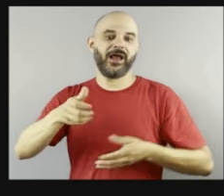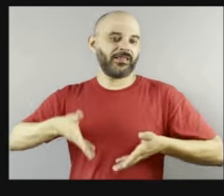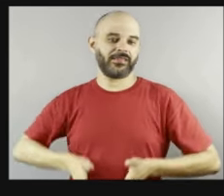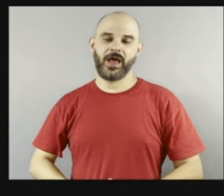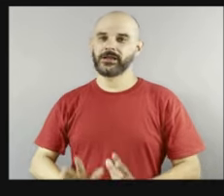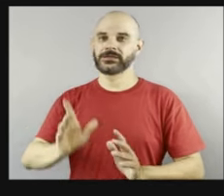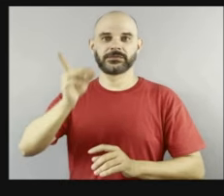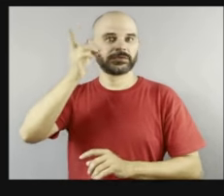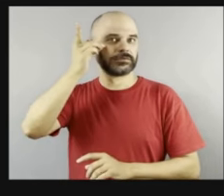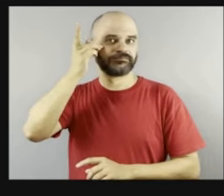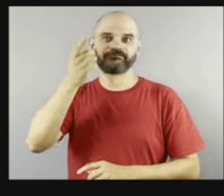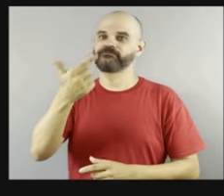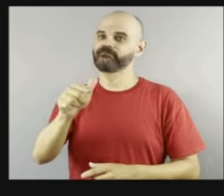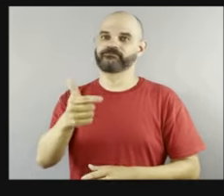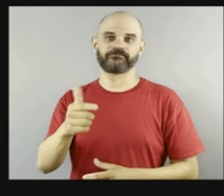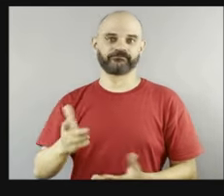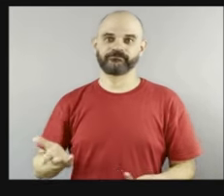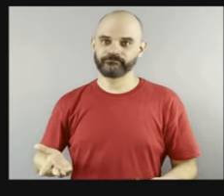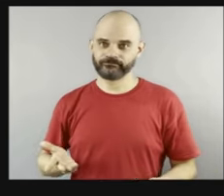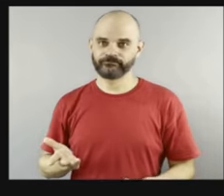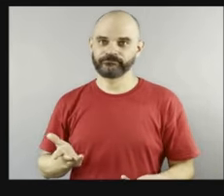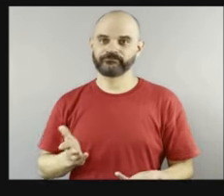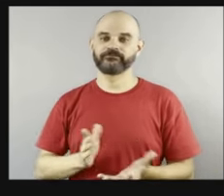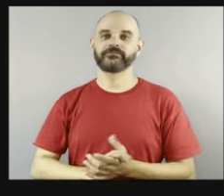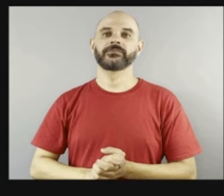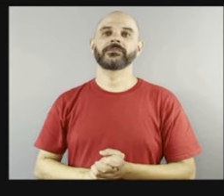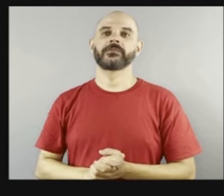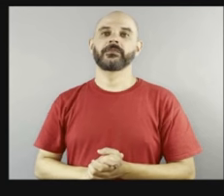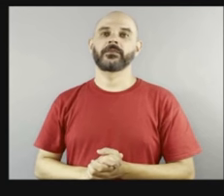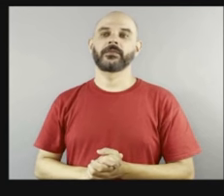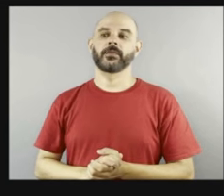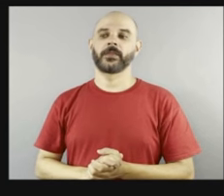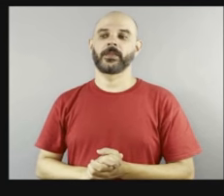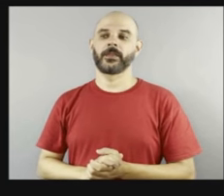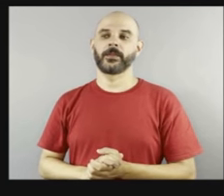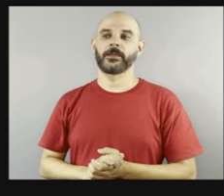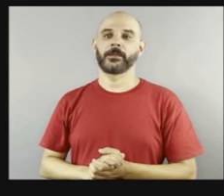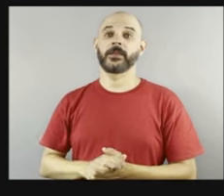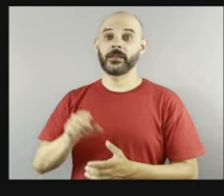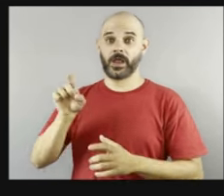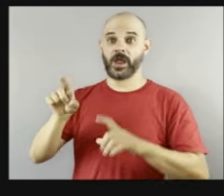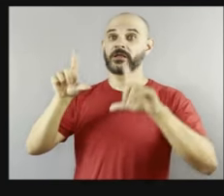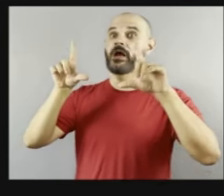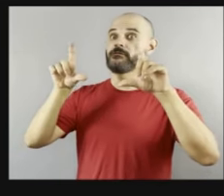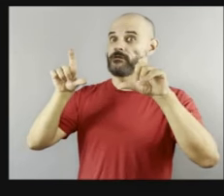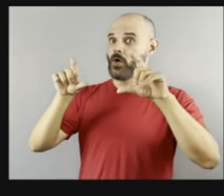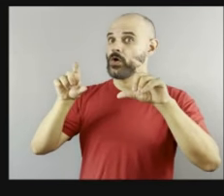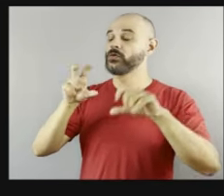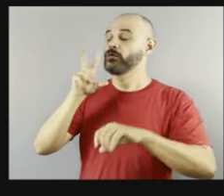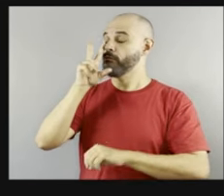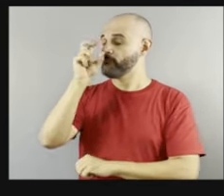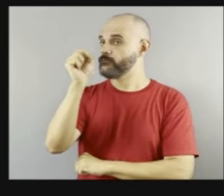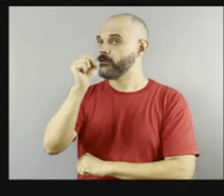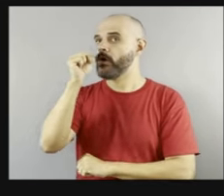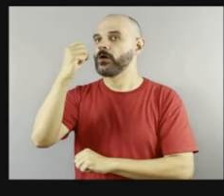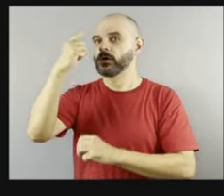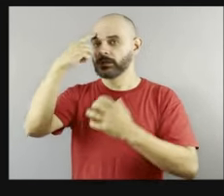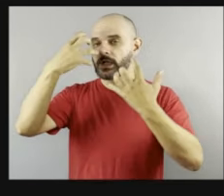Então, é uma foto muito forte e muito reflexiva, independente da sua crença